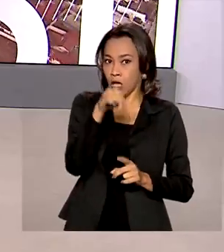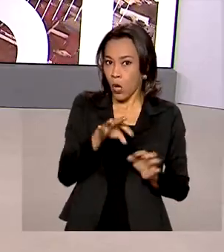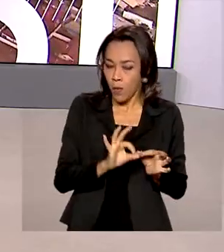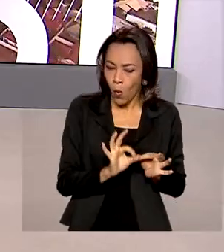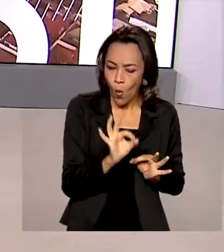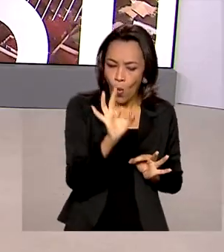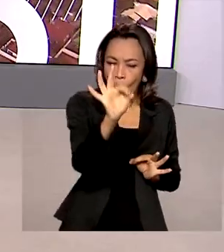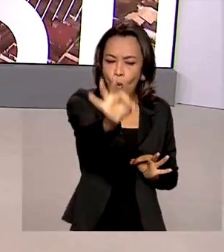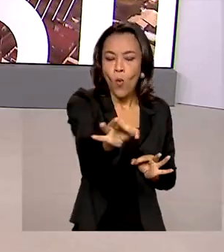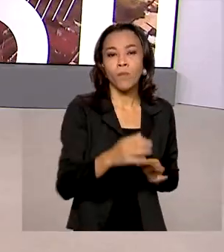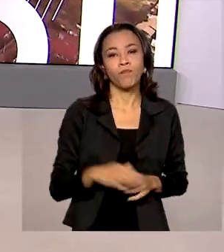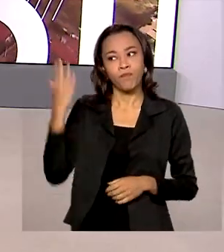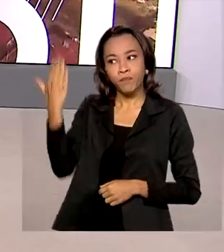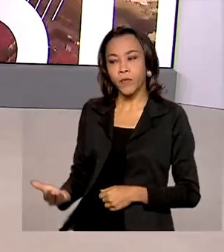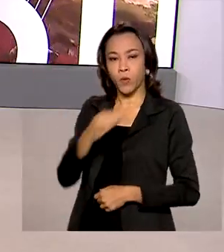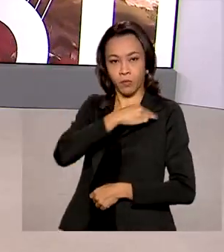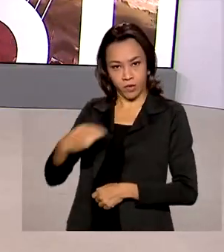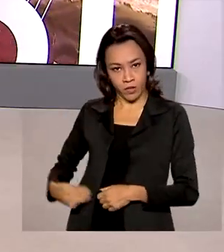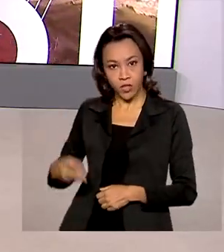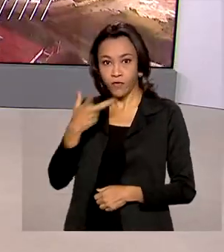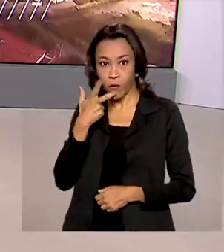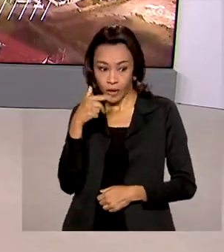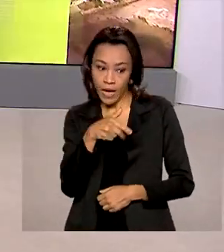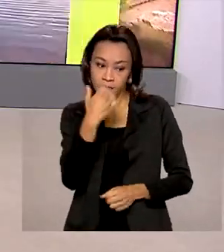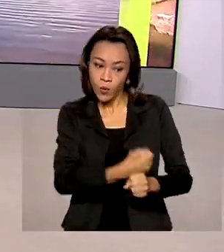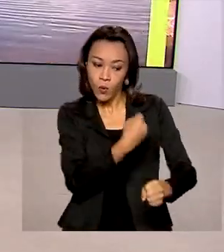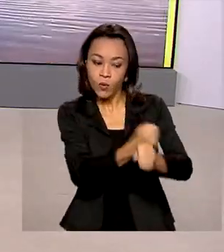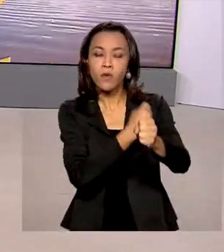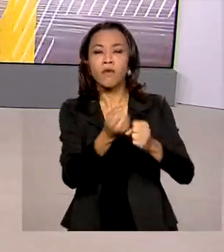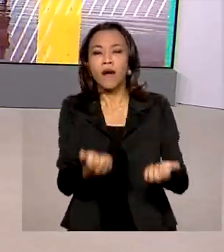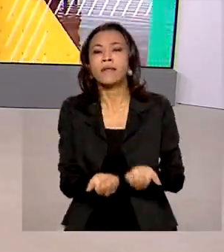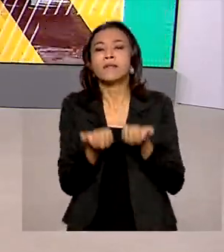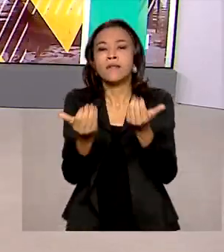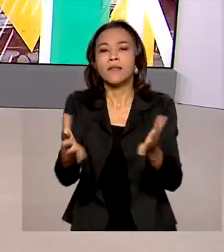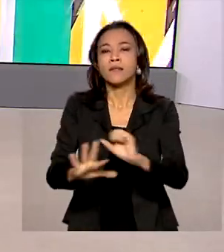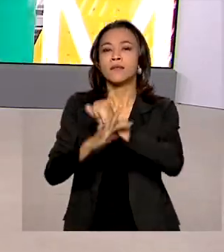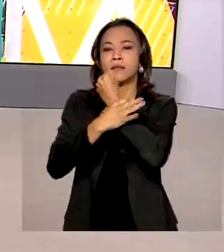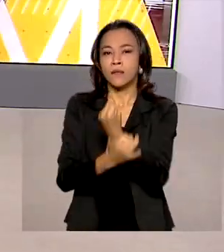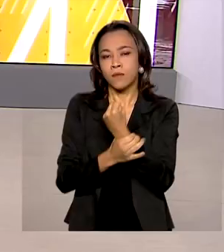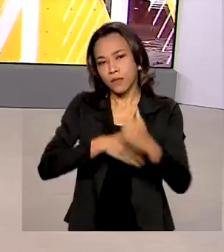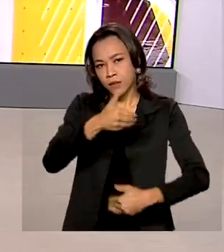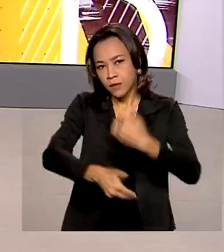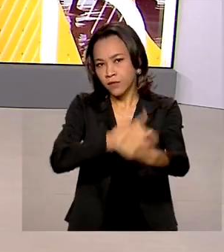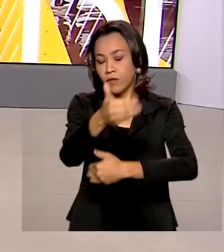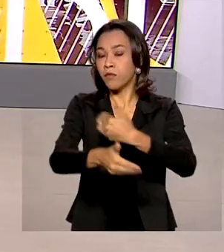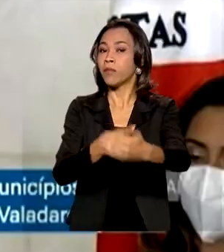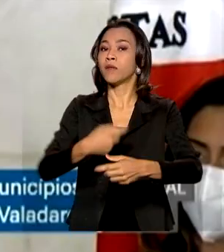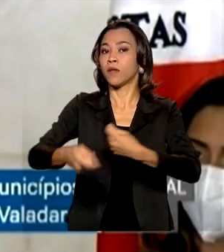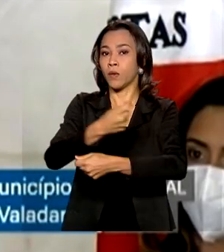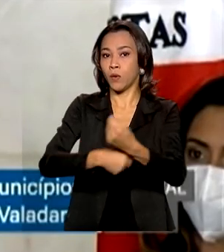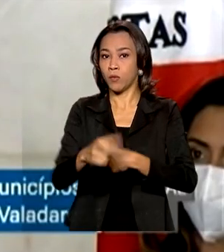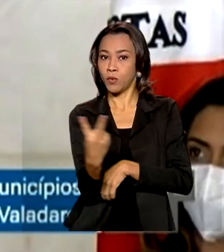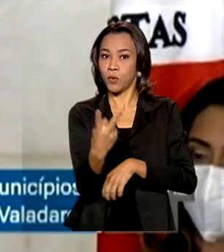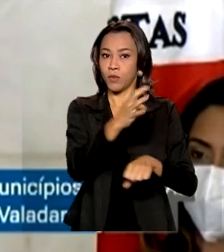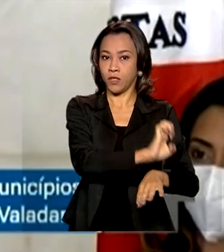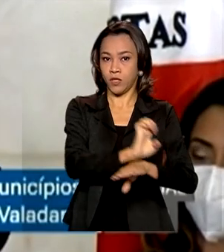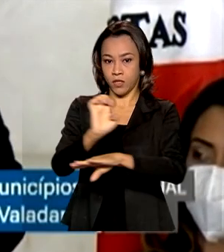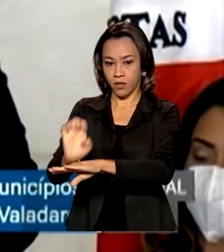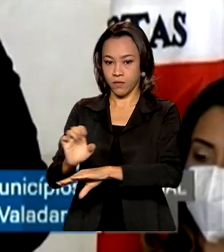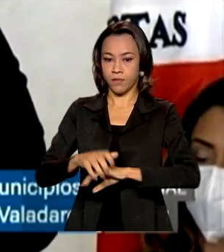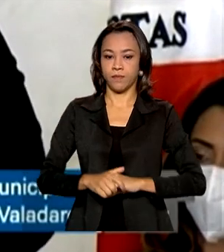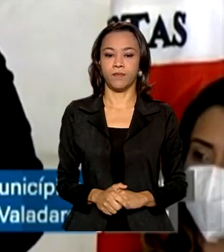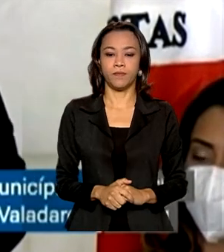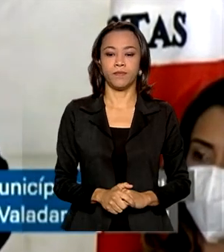ministro da Infraestrutura, a obra vai trazer segurança e desenvolvimento econômico para os dois estados. Nós vamos